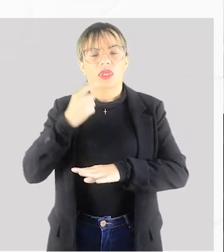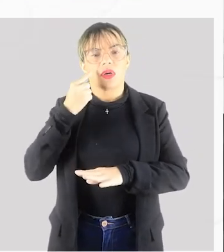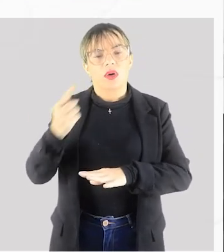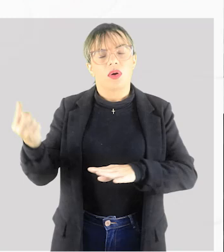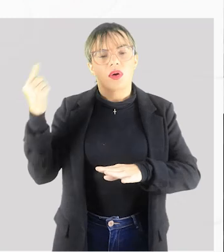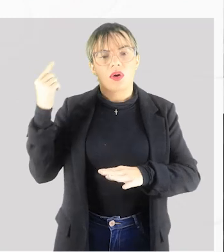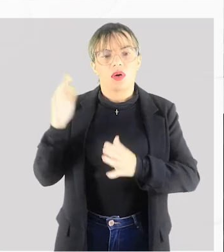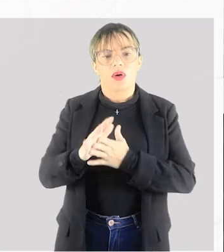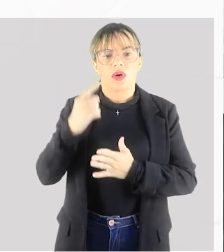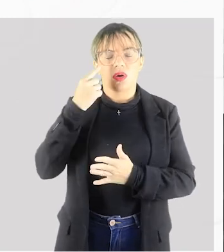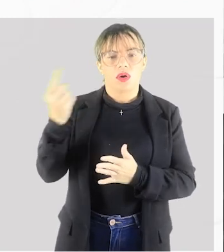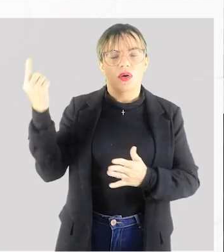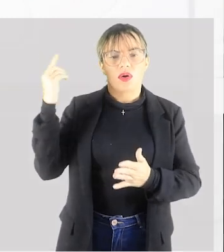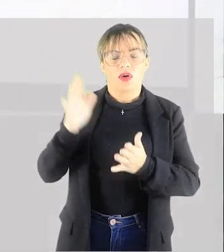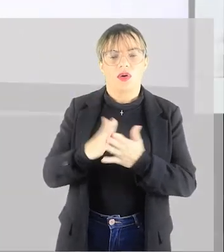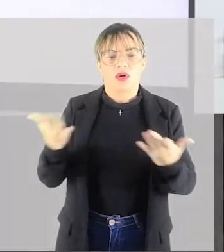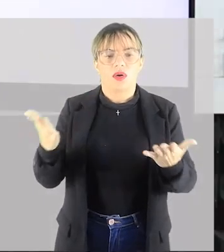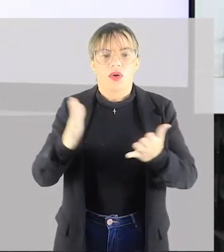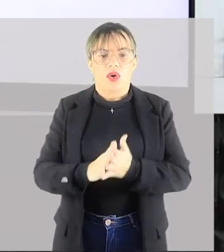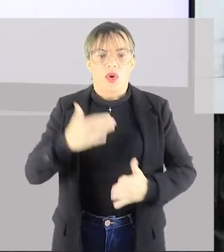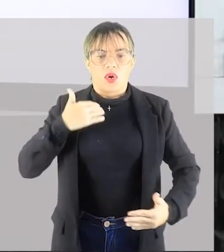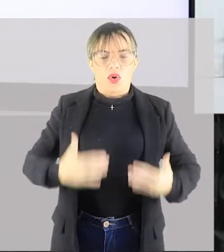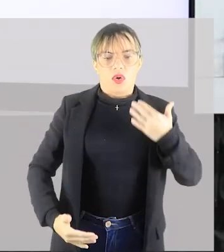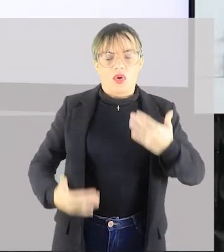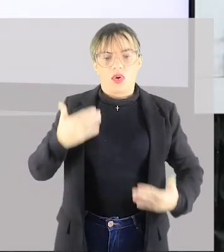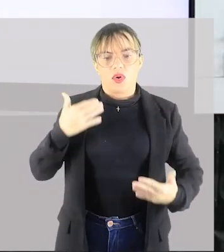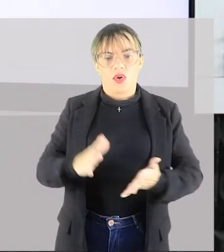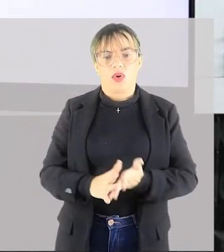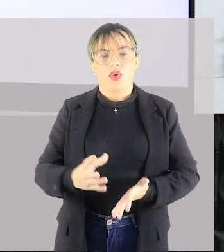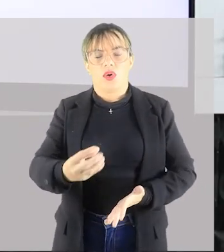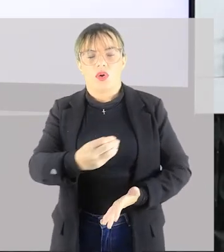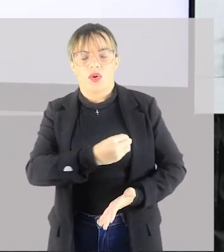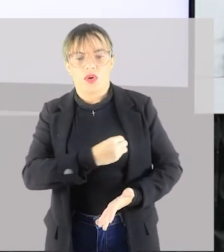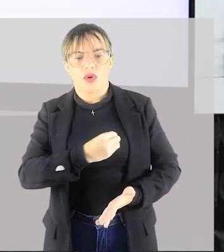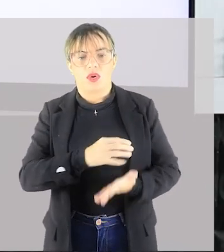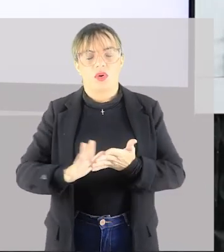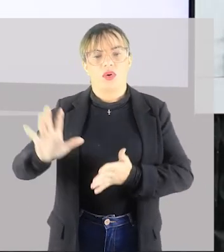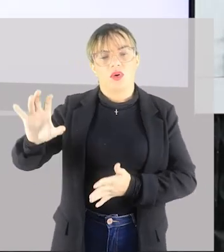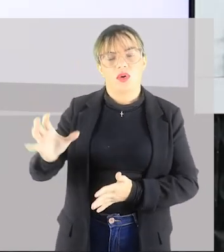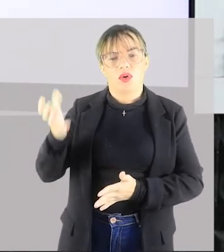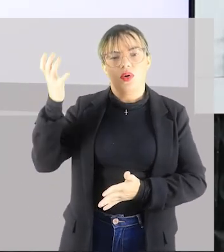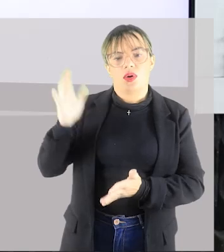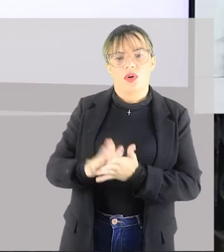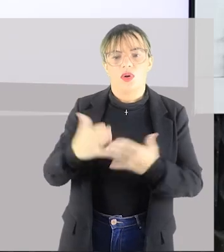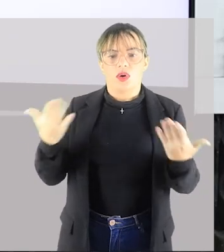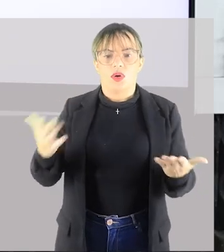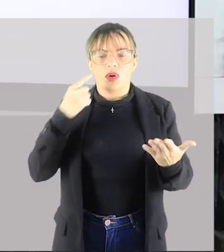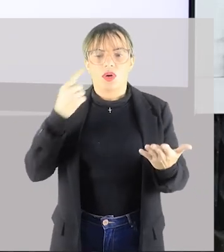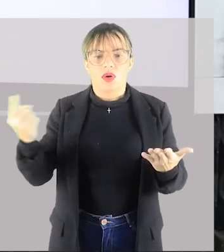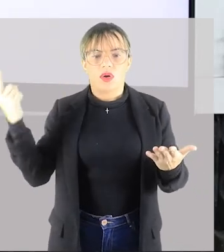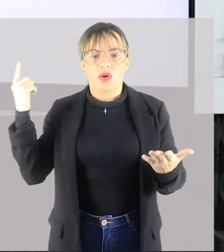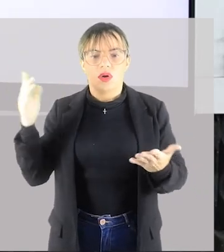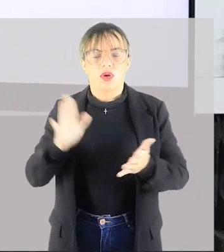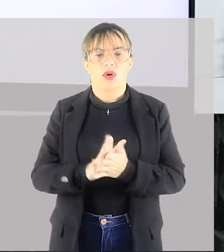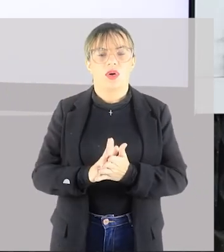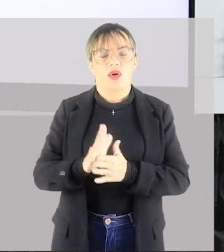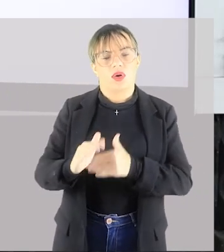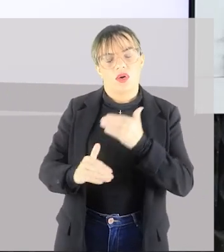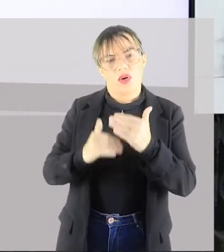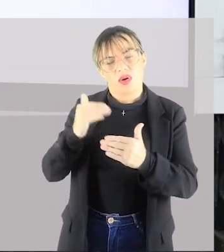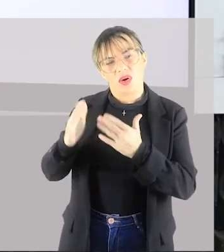pecado, tendo em vista que nesse período ocorre uma forte crescente da